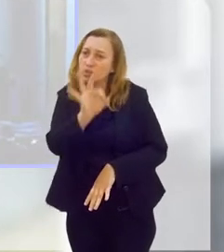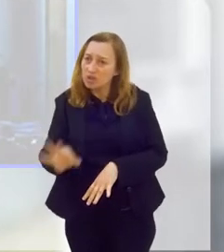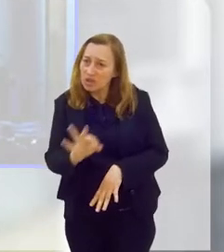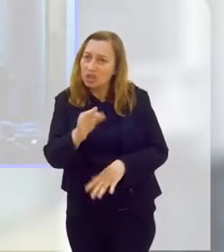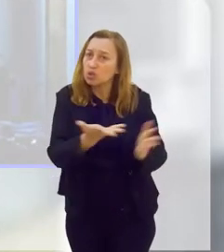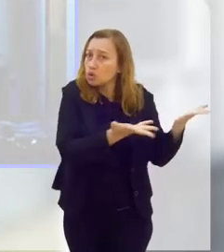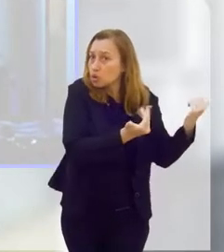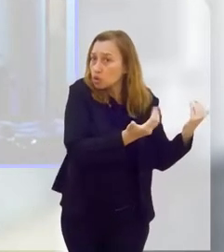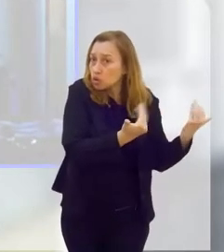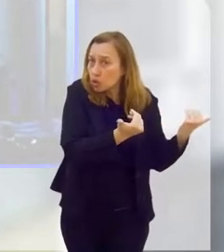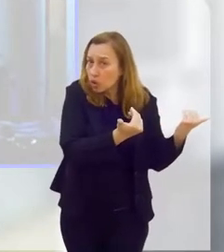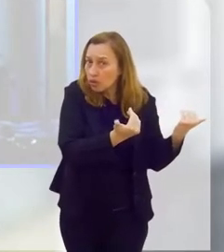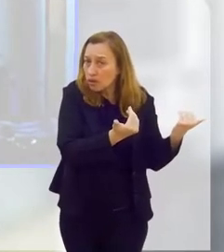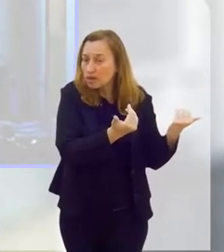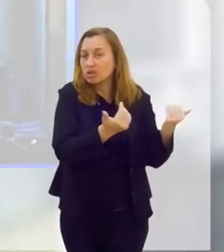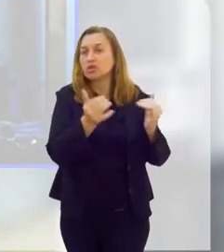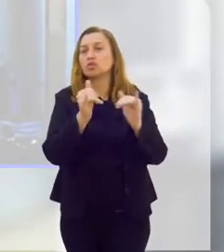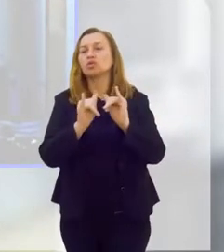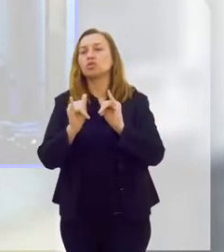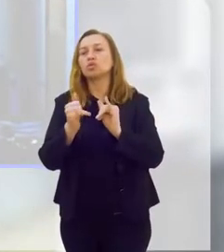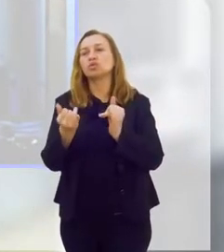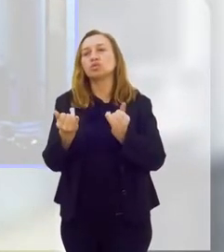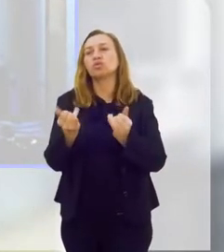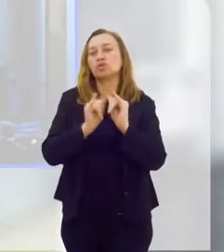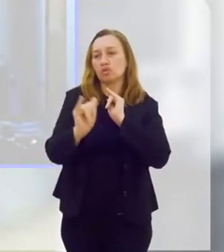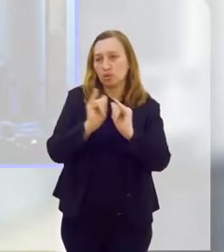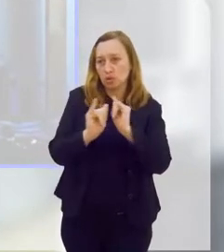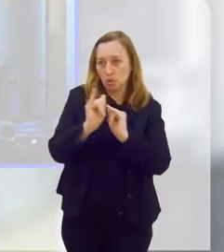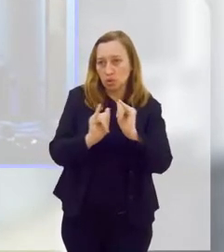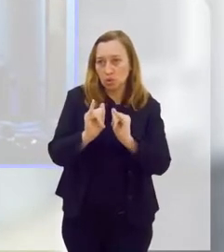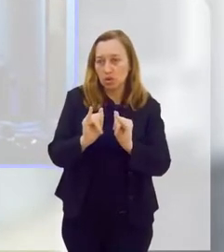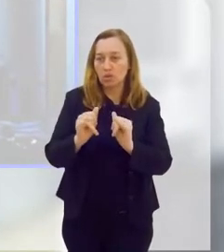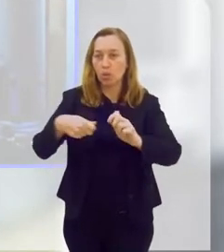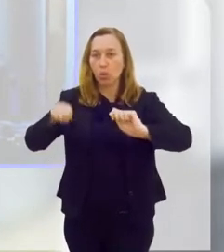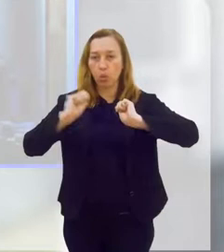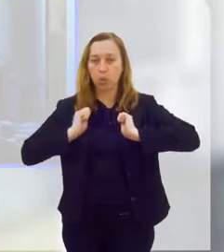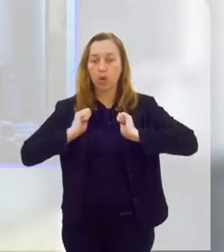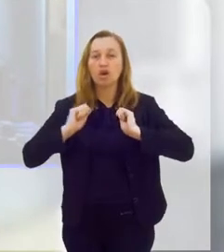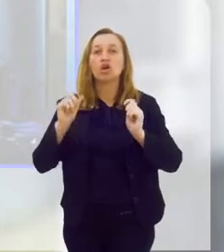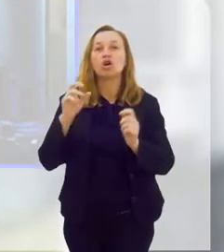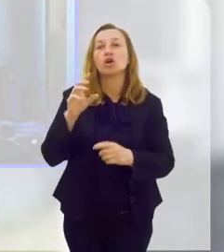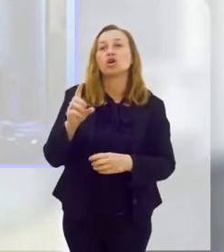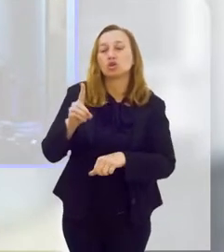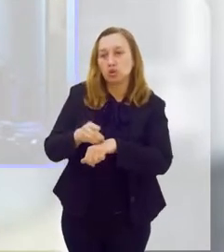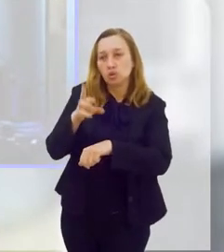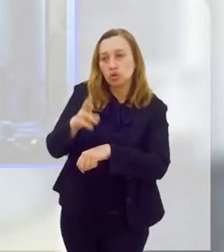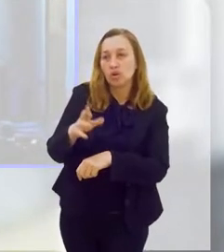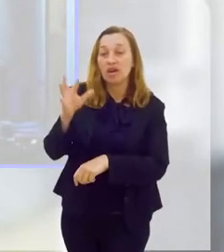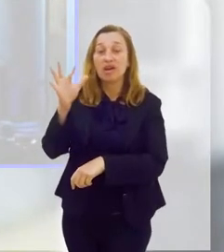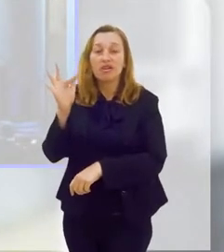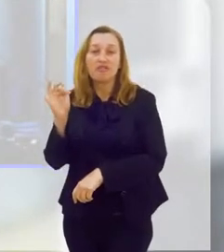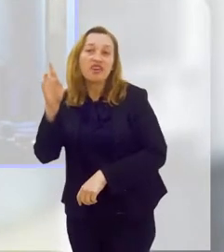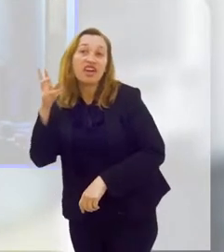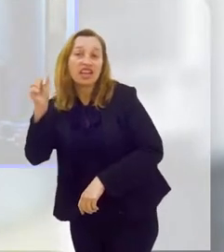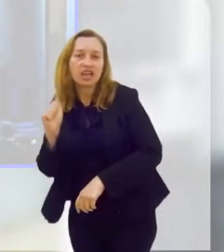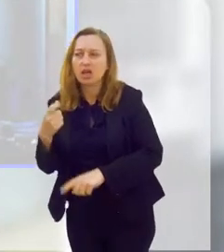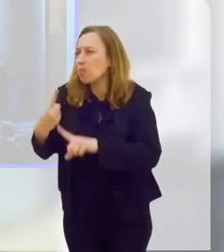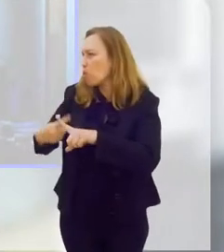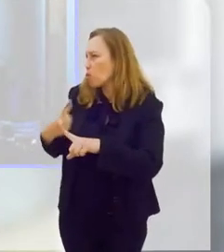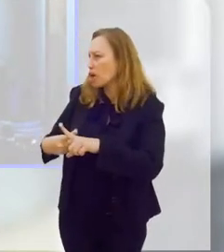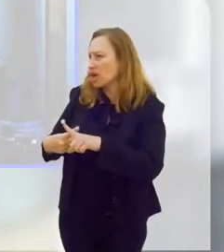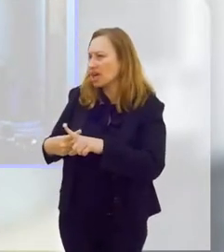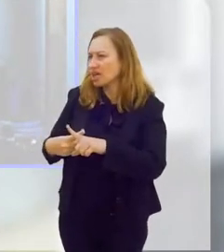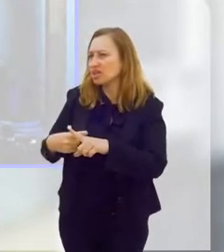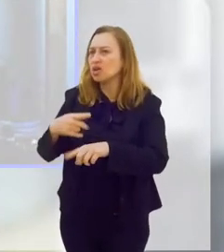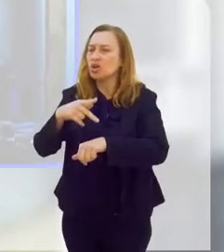são considerados, segundo esses estudos, sedentários. Doutora Fernanda, por que a gente vive em um